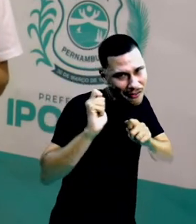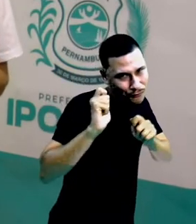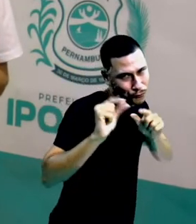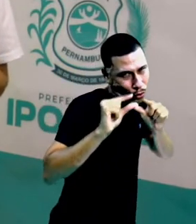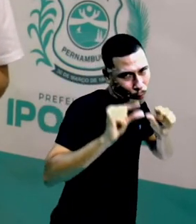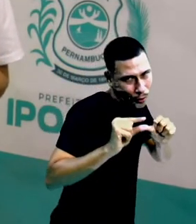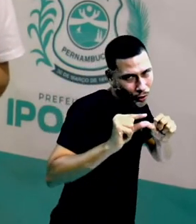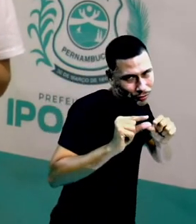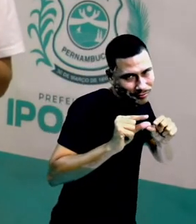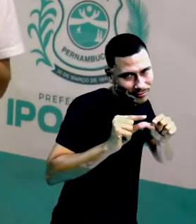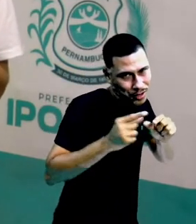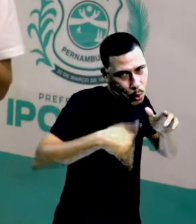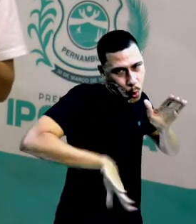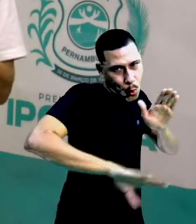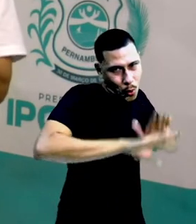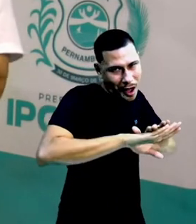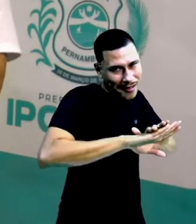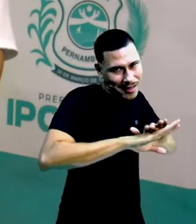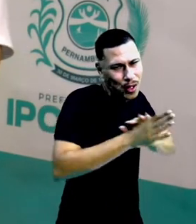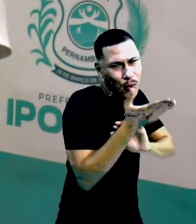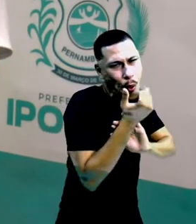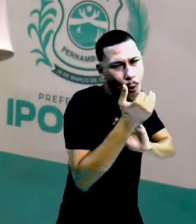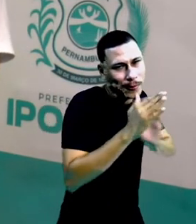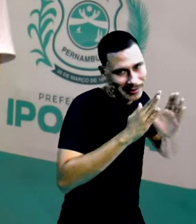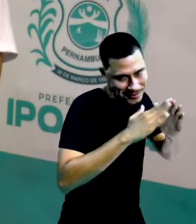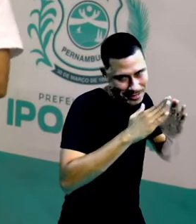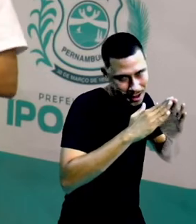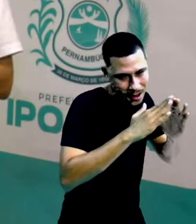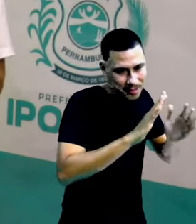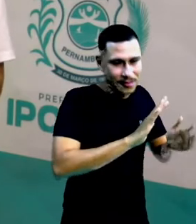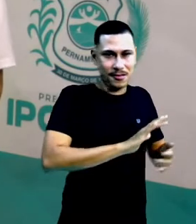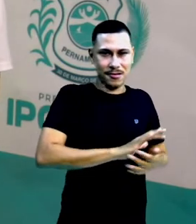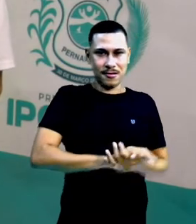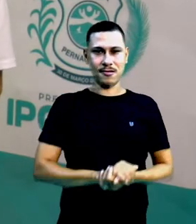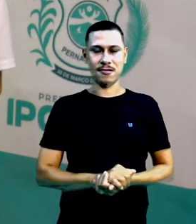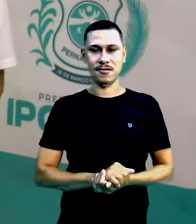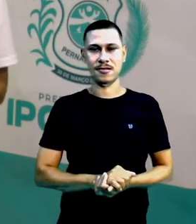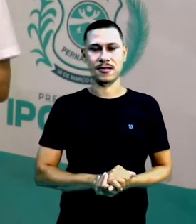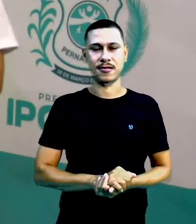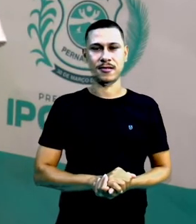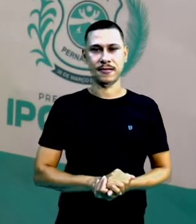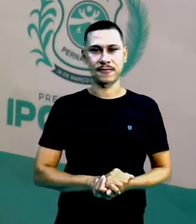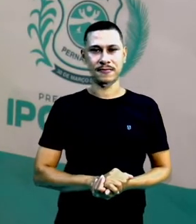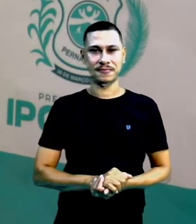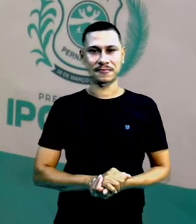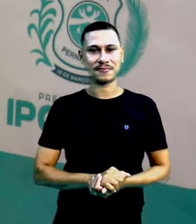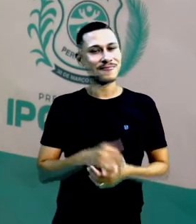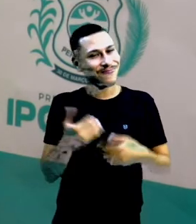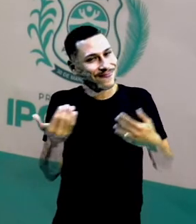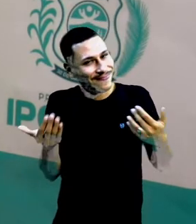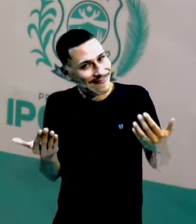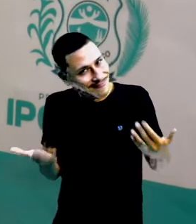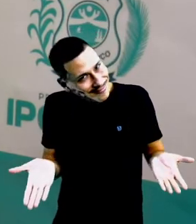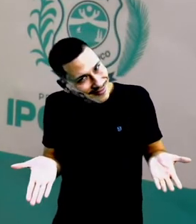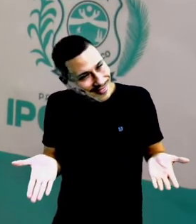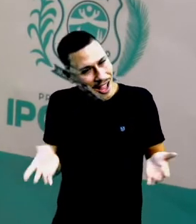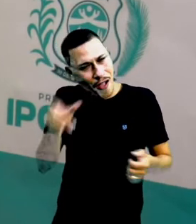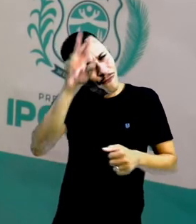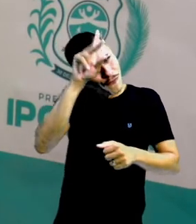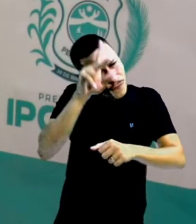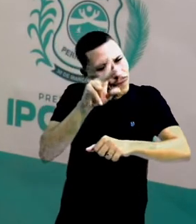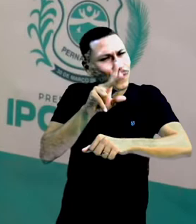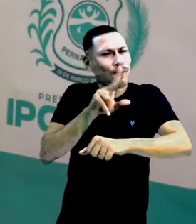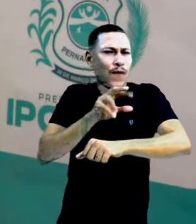comidas para casa e abastecer o estoque para não faltar. Eita, que formiga